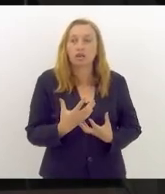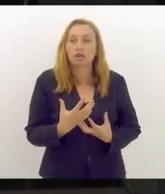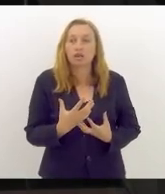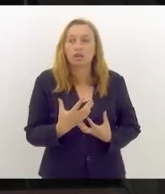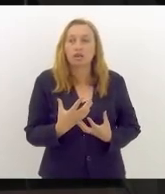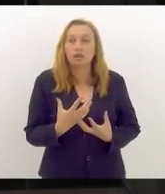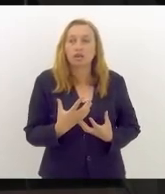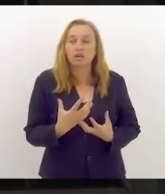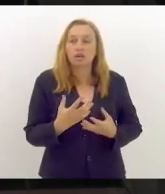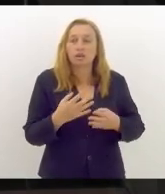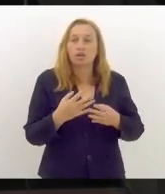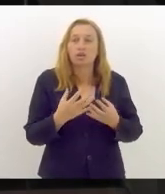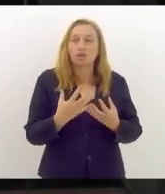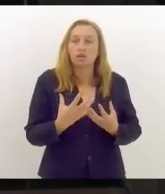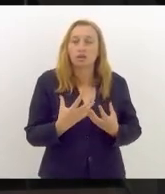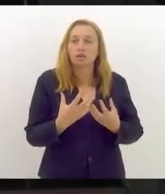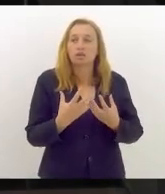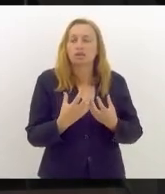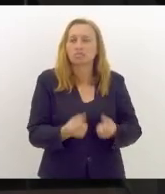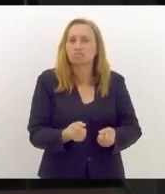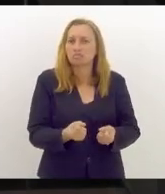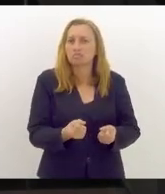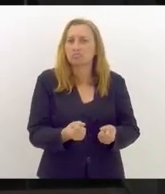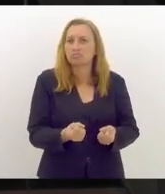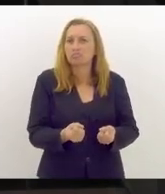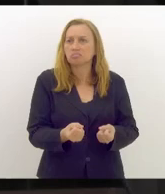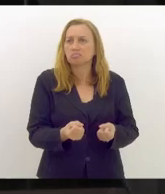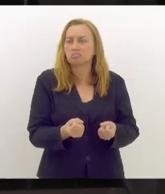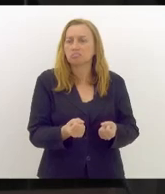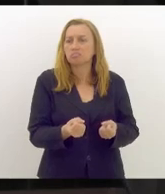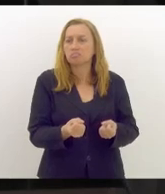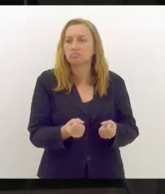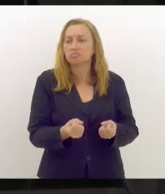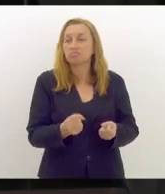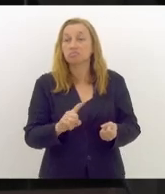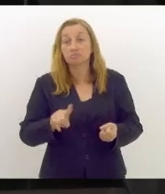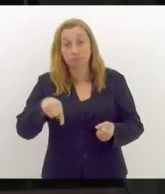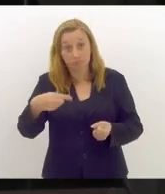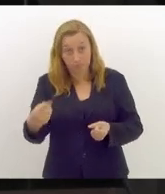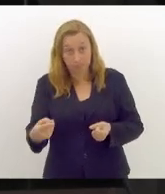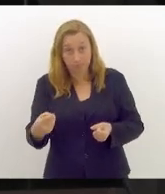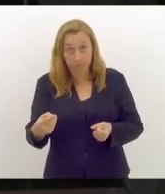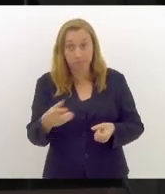trânsito de eleitores. E, passadas as eleições,